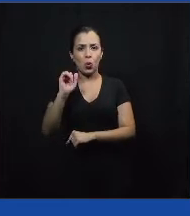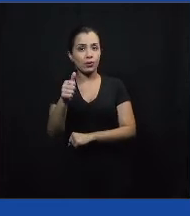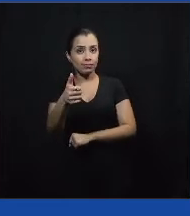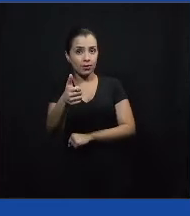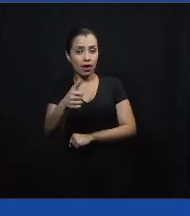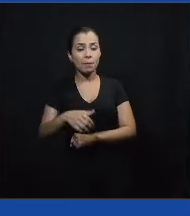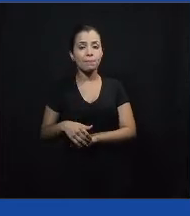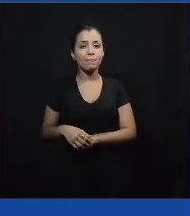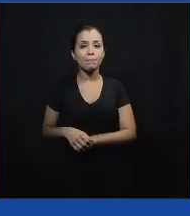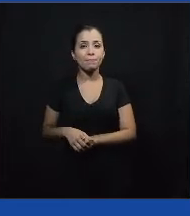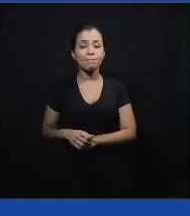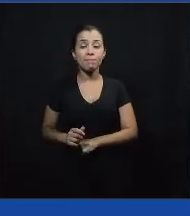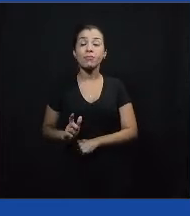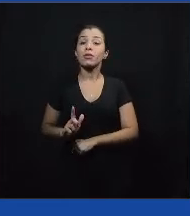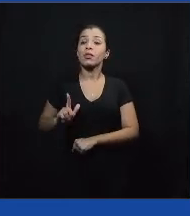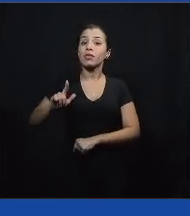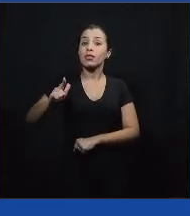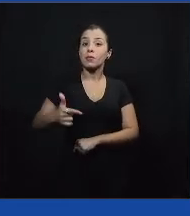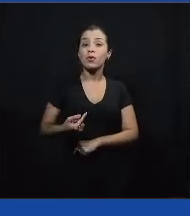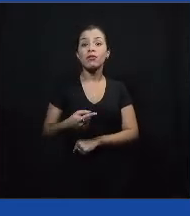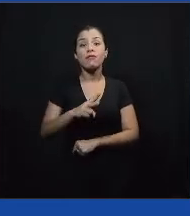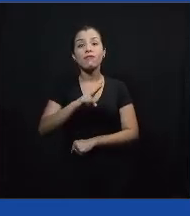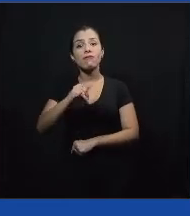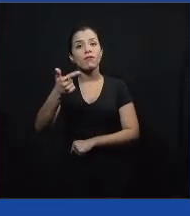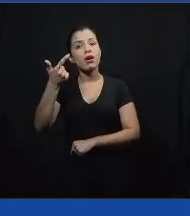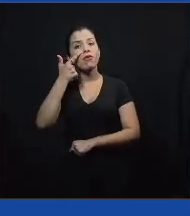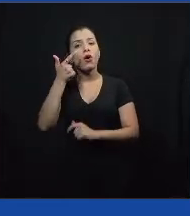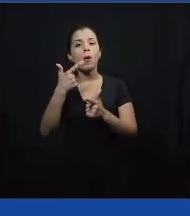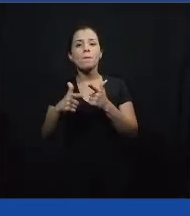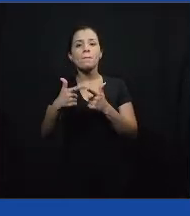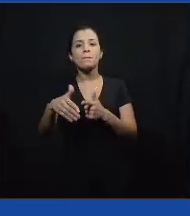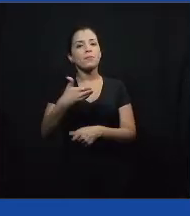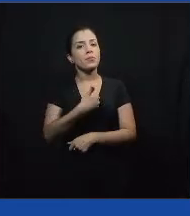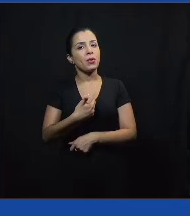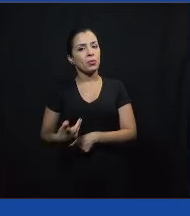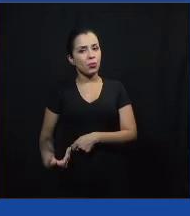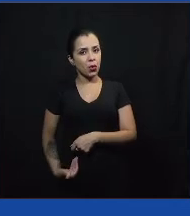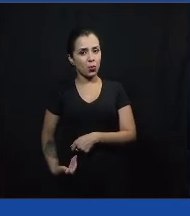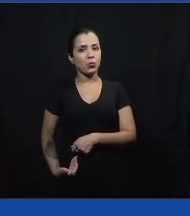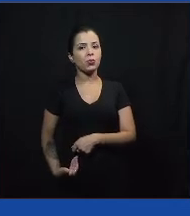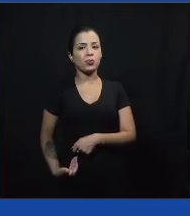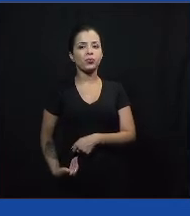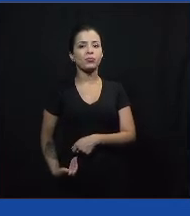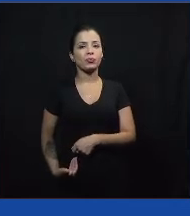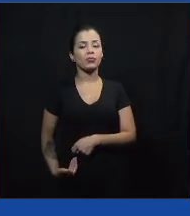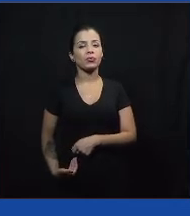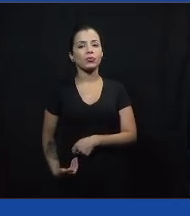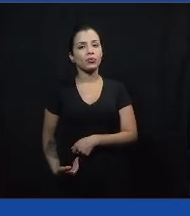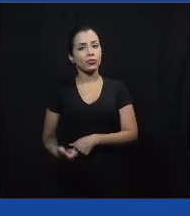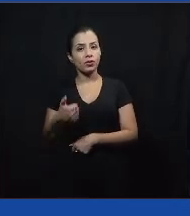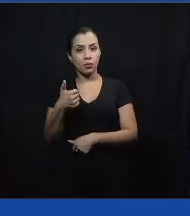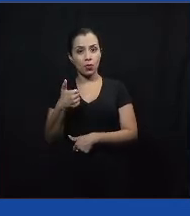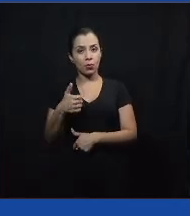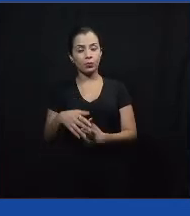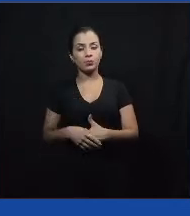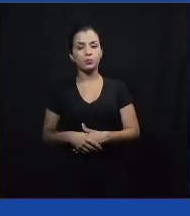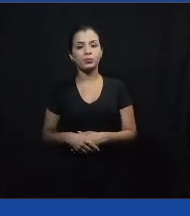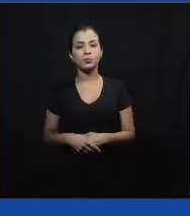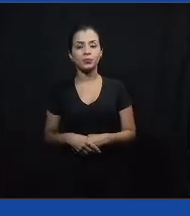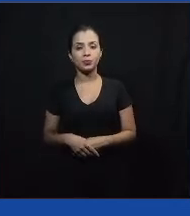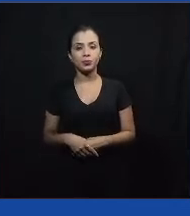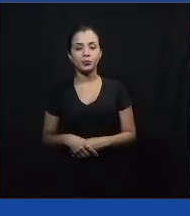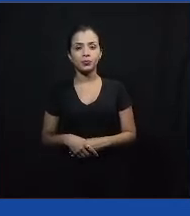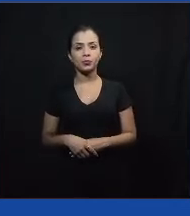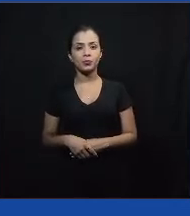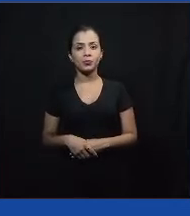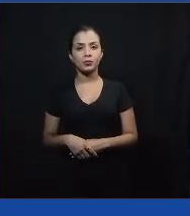vai definir o problema público em si, né, com base na situação atual e na ideal que a gente quer chegar. Beleza? Lembrando que